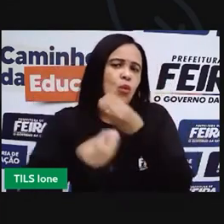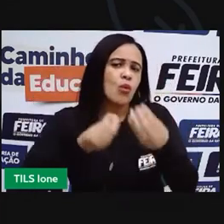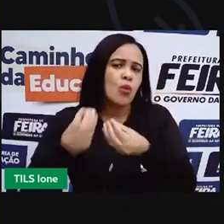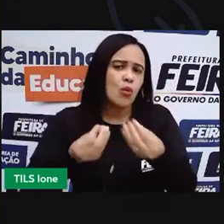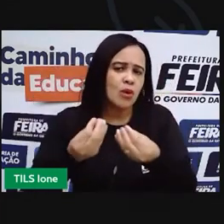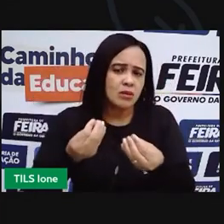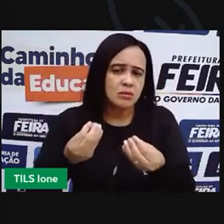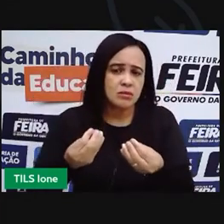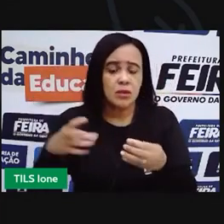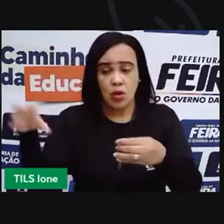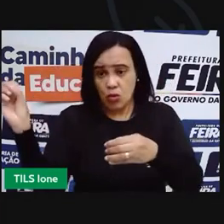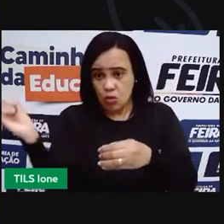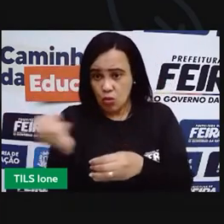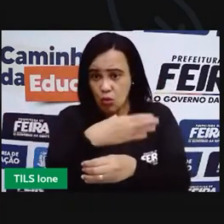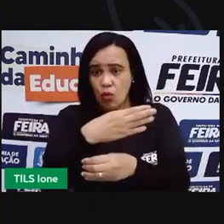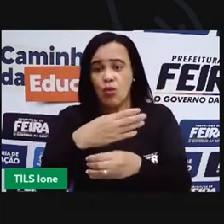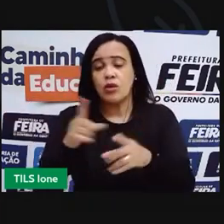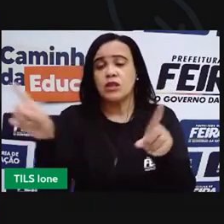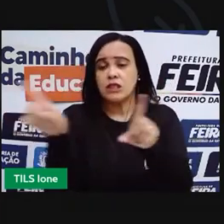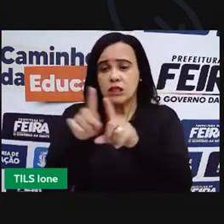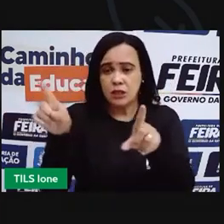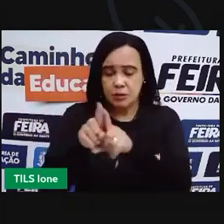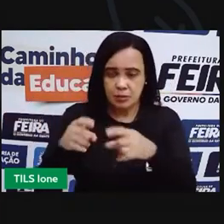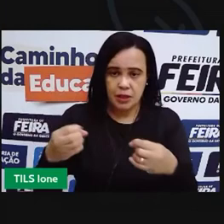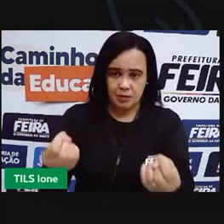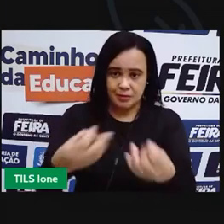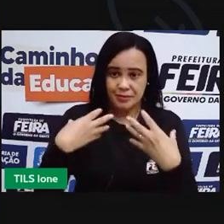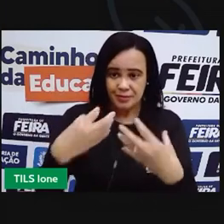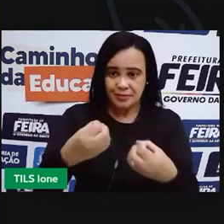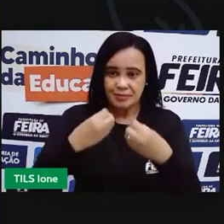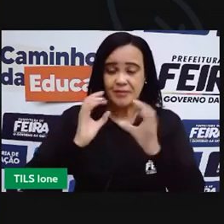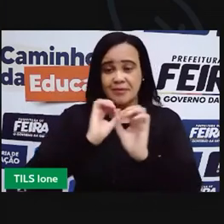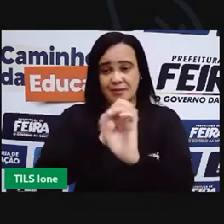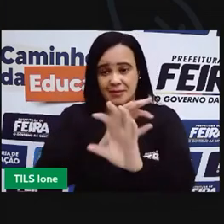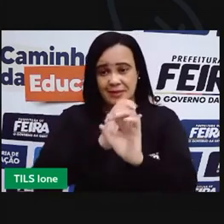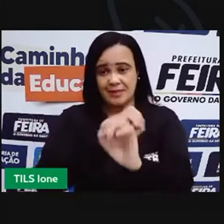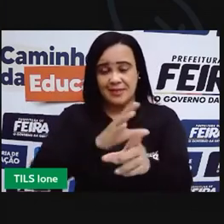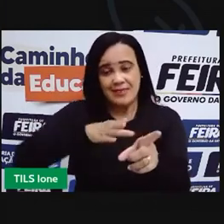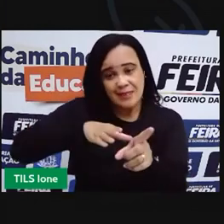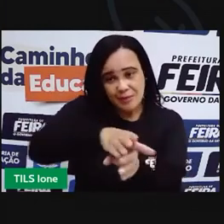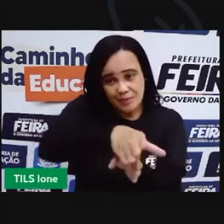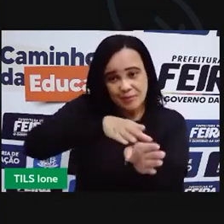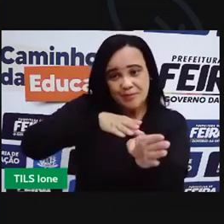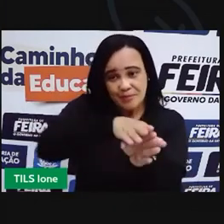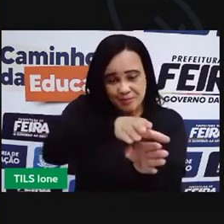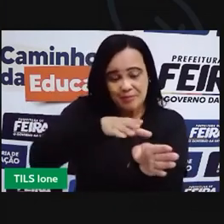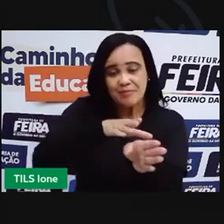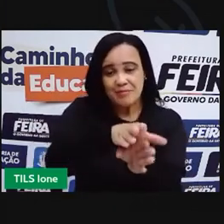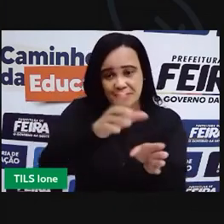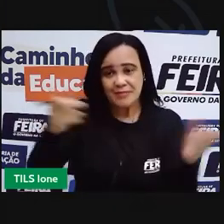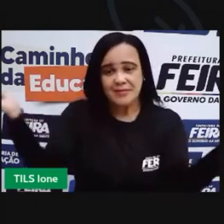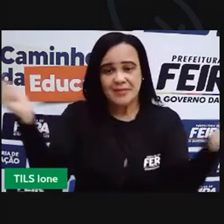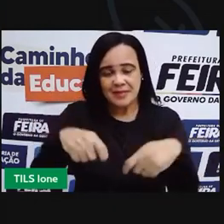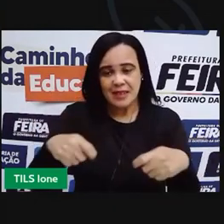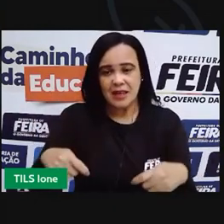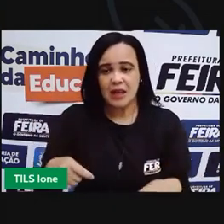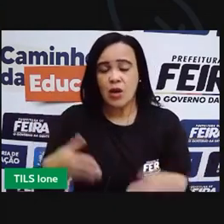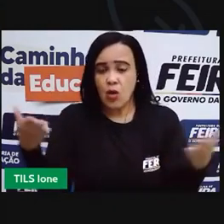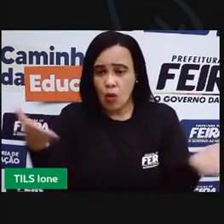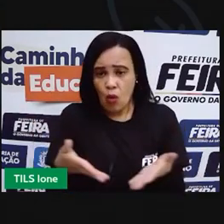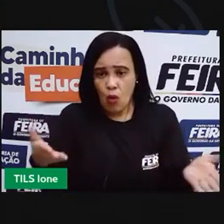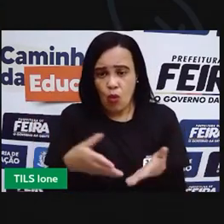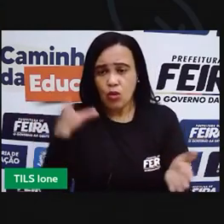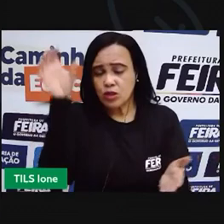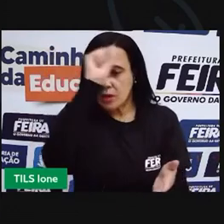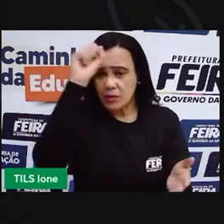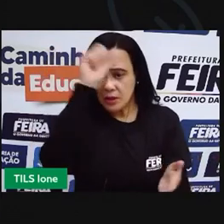coisa nova. Nessa aula de hoje, a gente falou da fábula o leão e o rato. O que